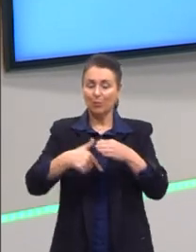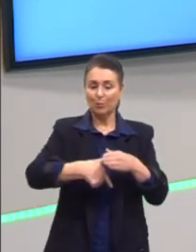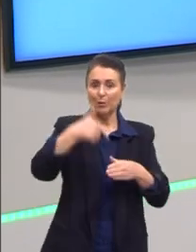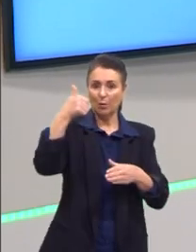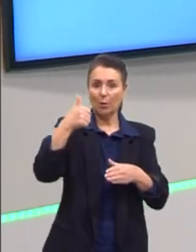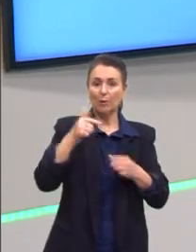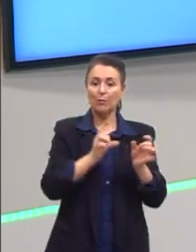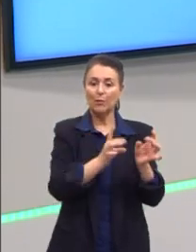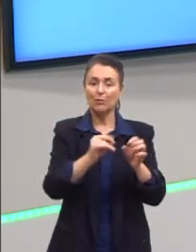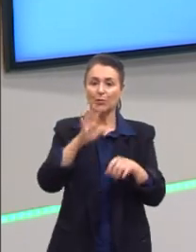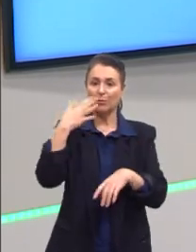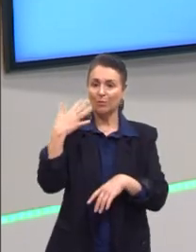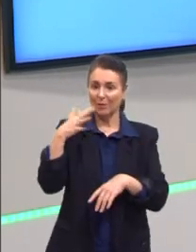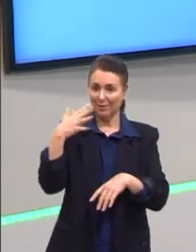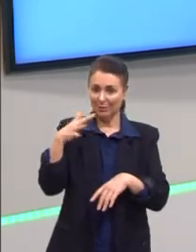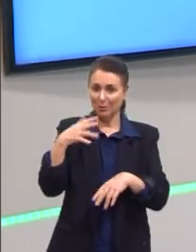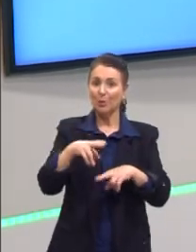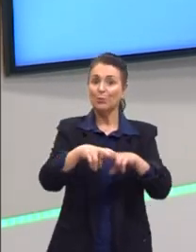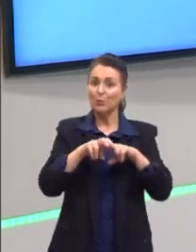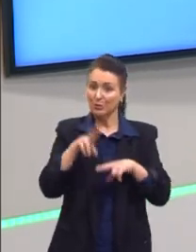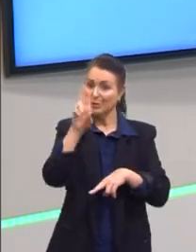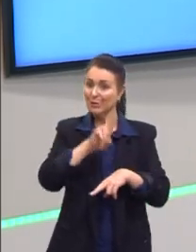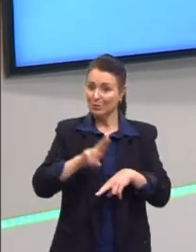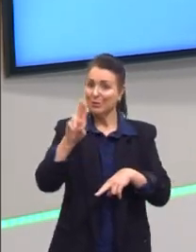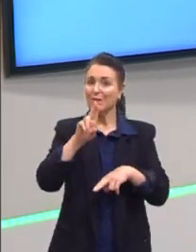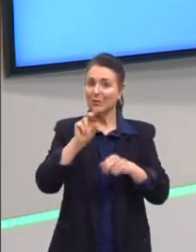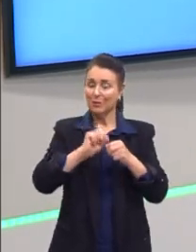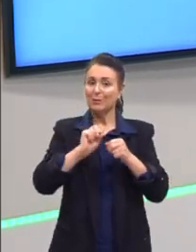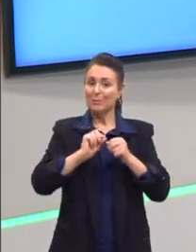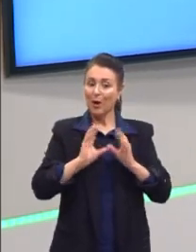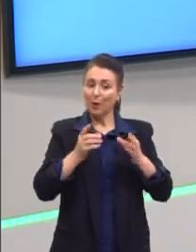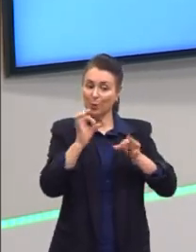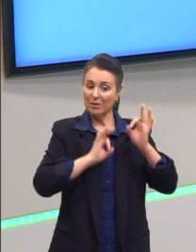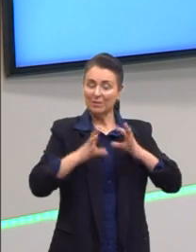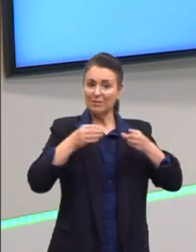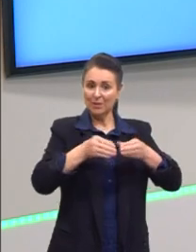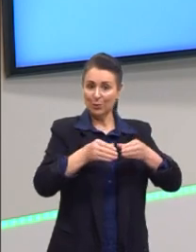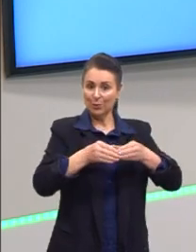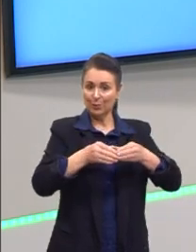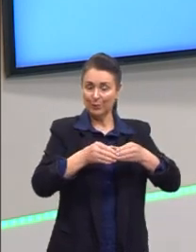barato, então acabavam financiando, entre outras coisas. Vamos passar aqui.